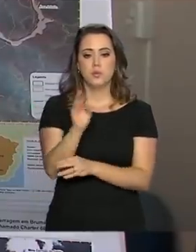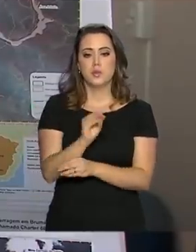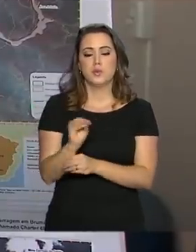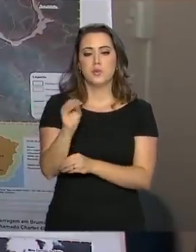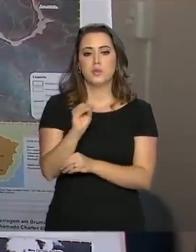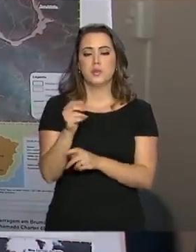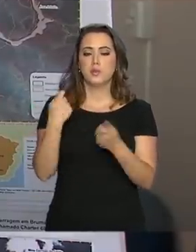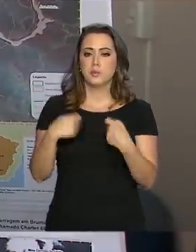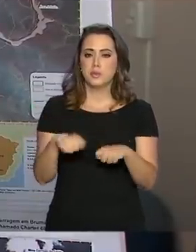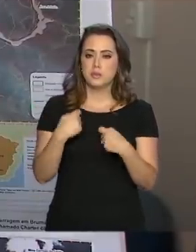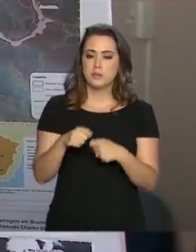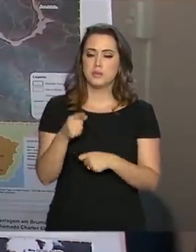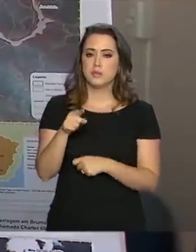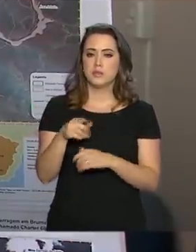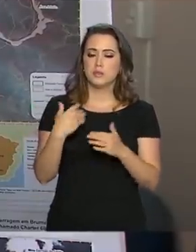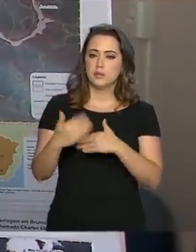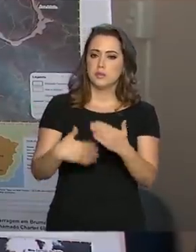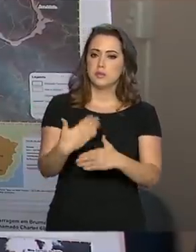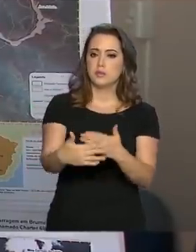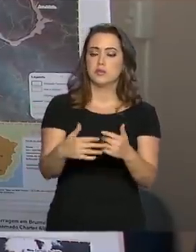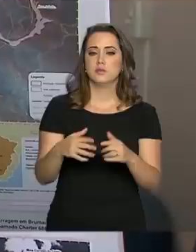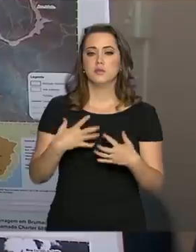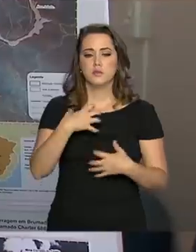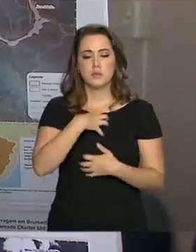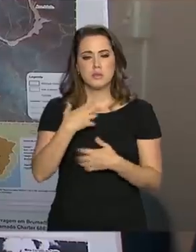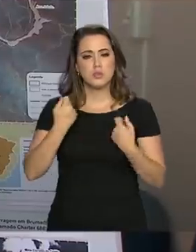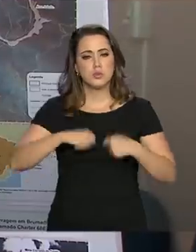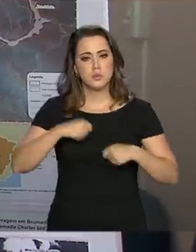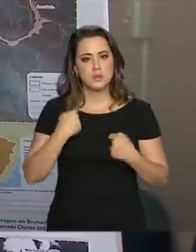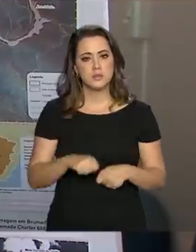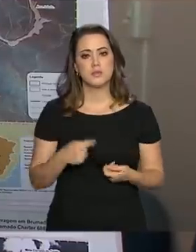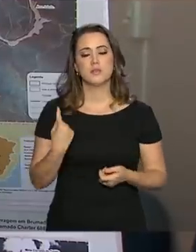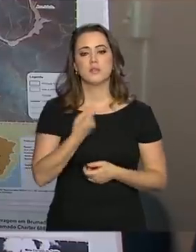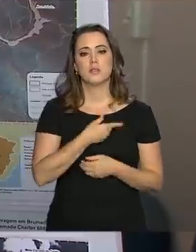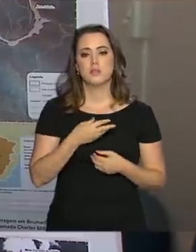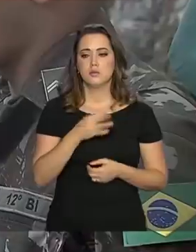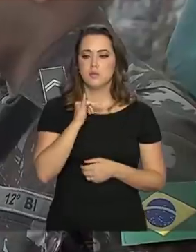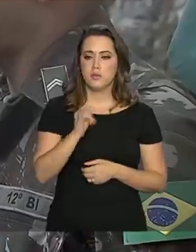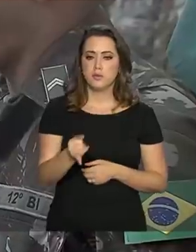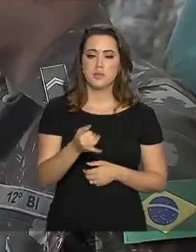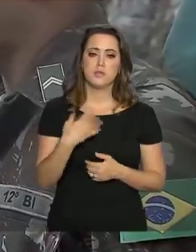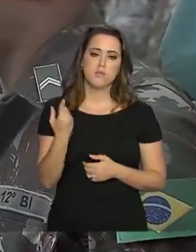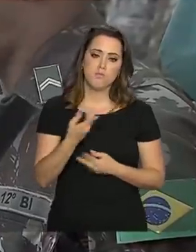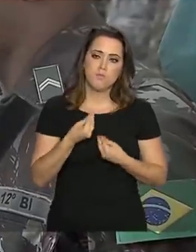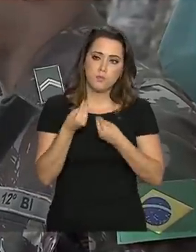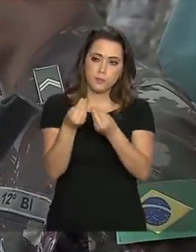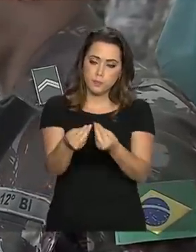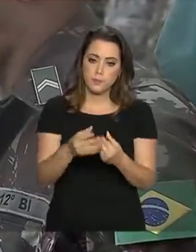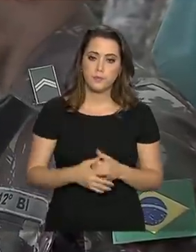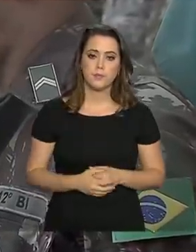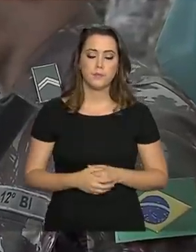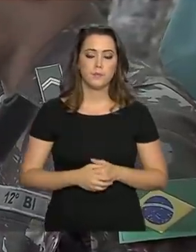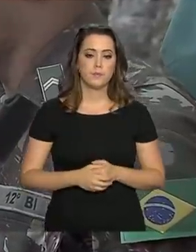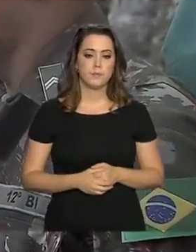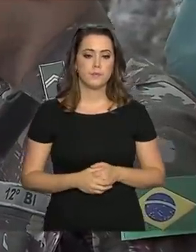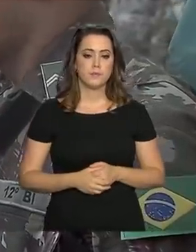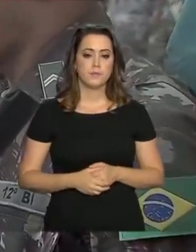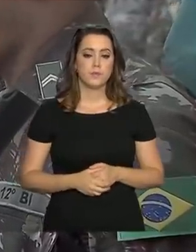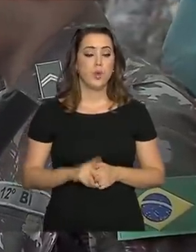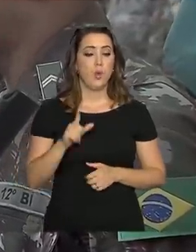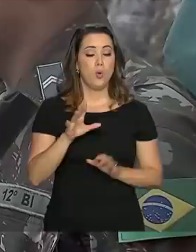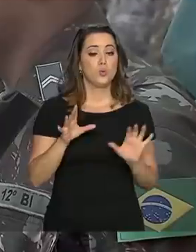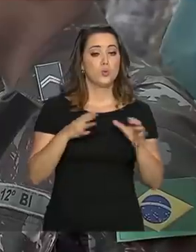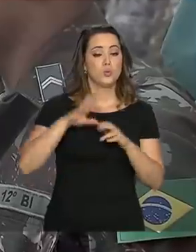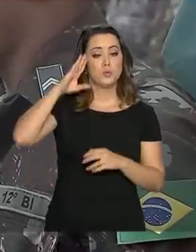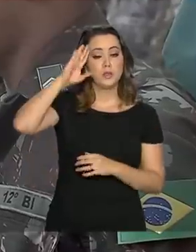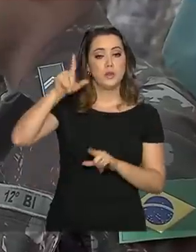as demandas que eles, à medida que eles forem sentindo necessidade, nos relatarem. Os militares brasileiros também auxiliaram o trabalho dos